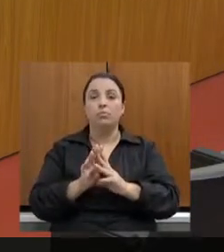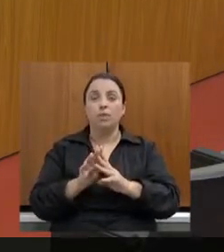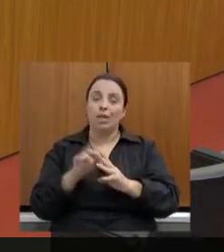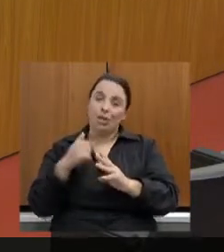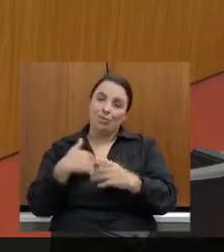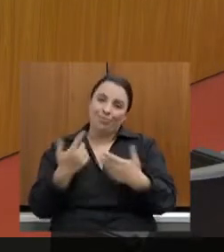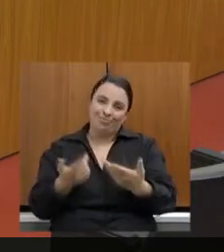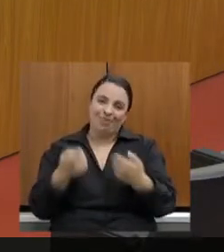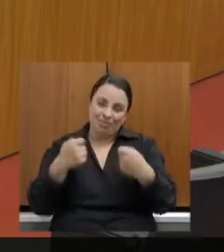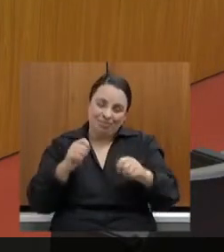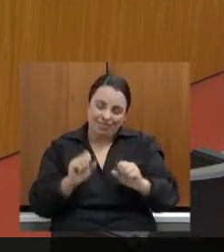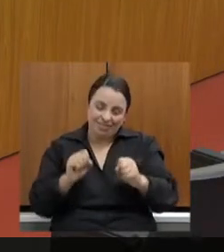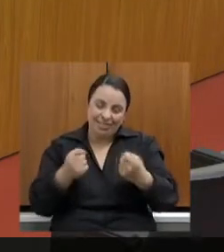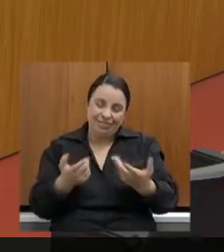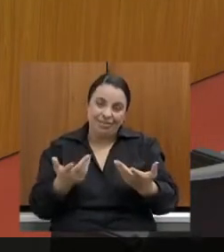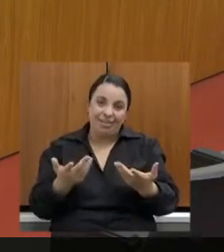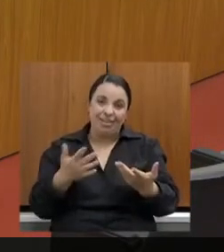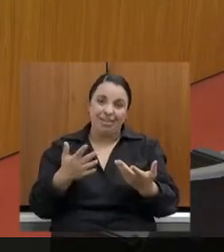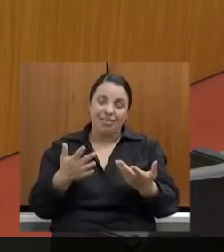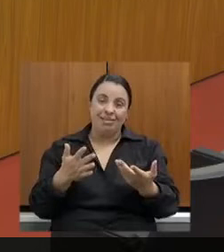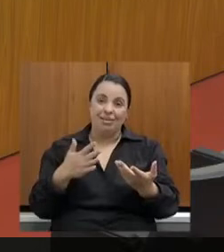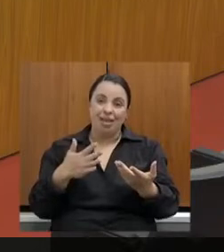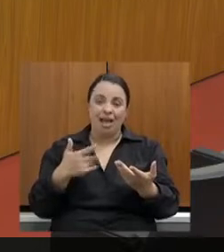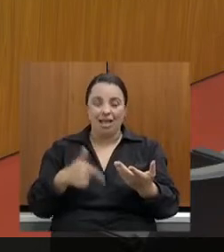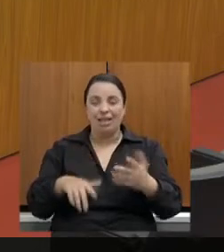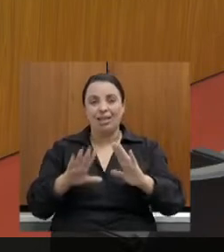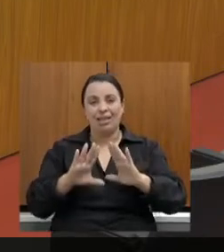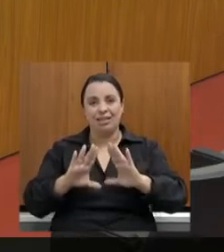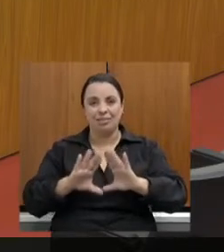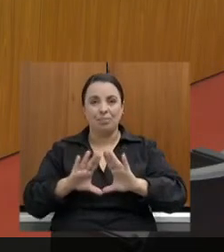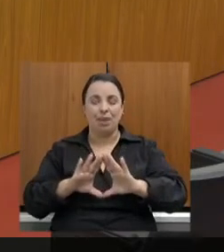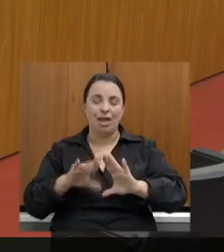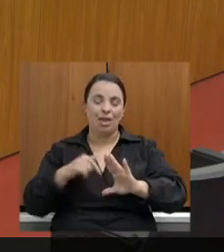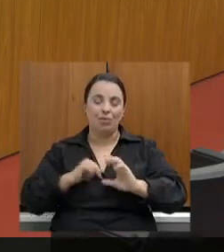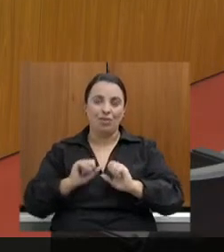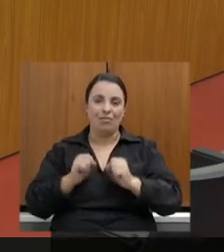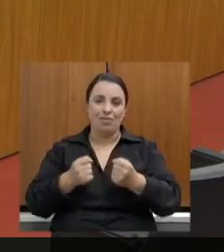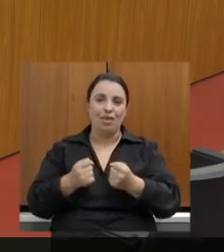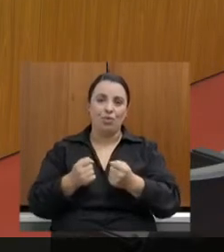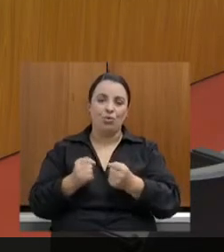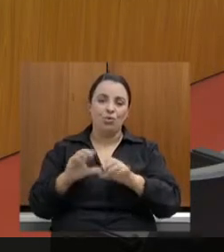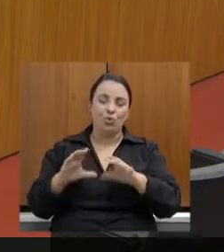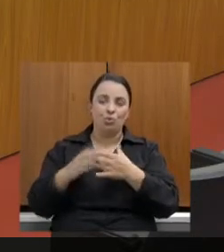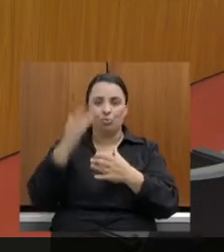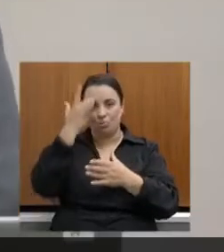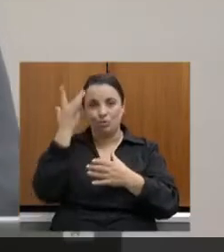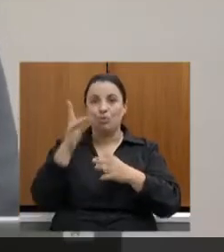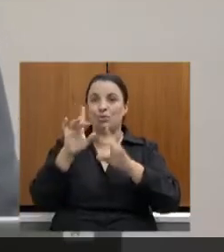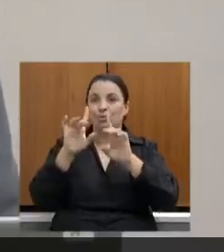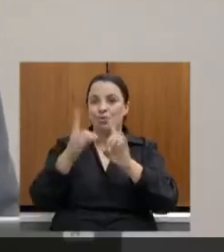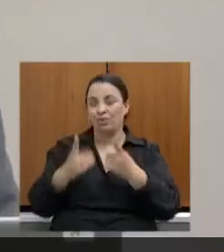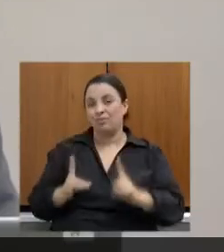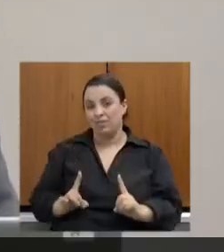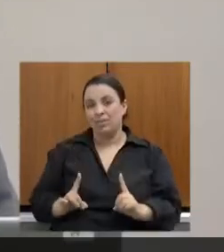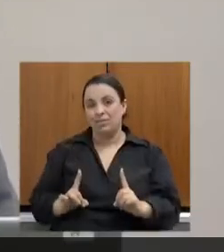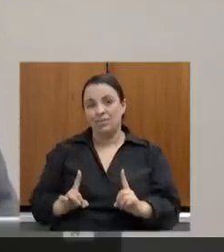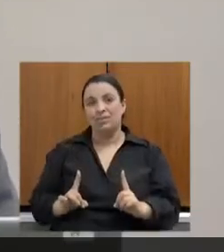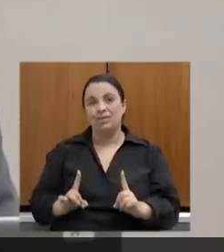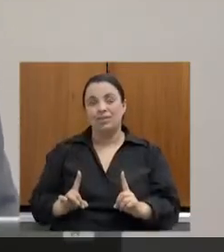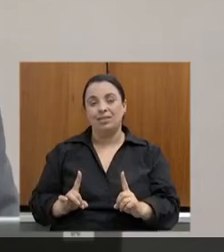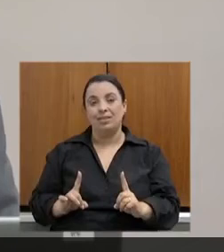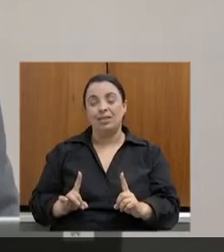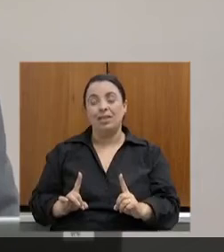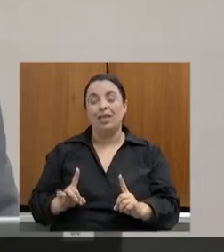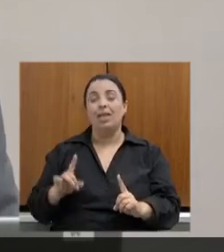aqui dentro da casa das pessoas com deficientes, deficiência e os doentes